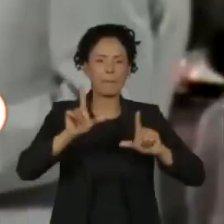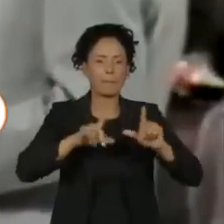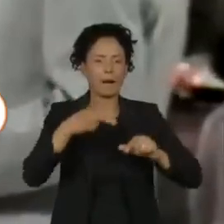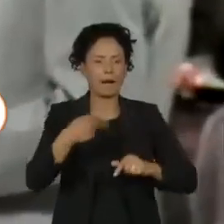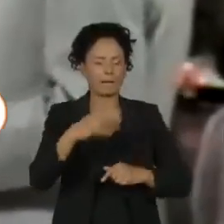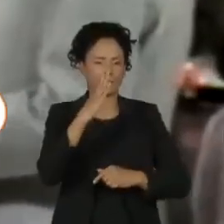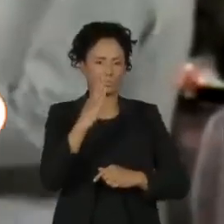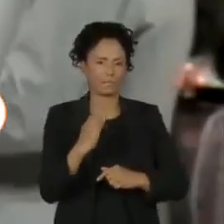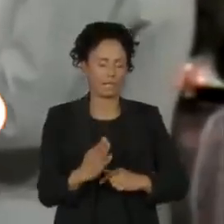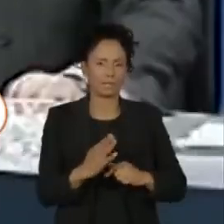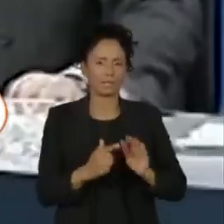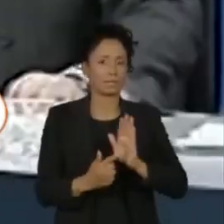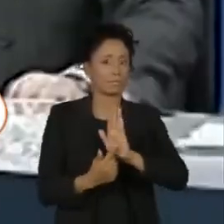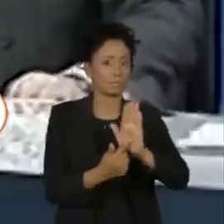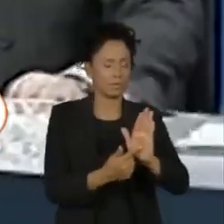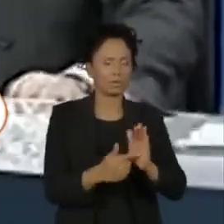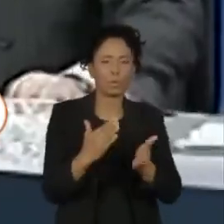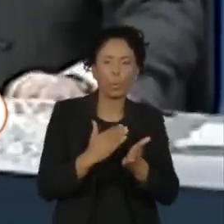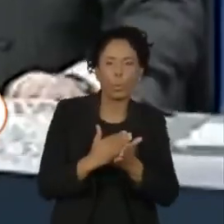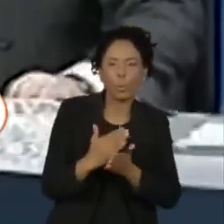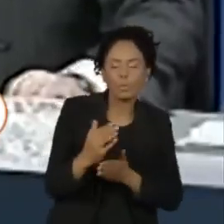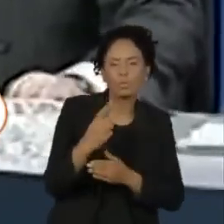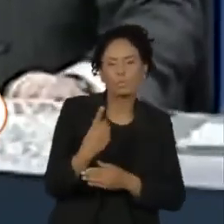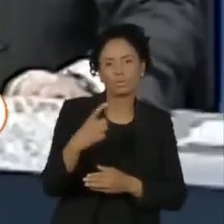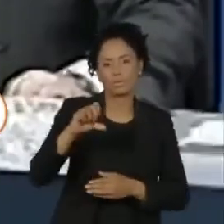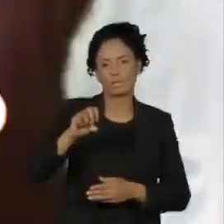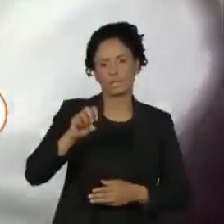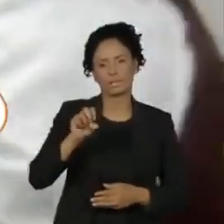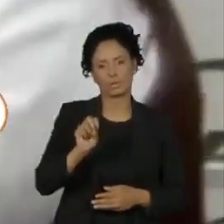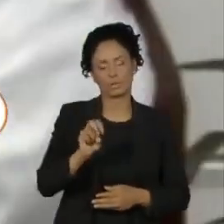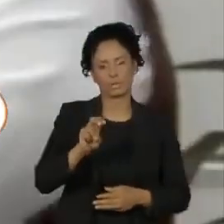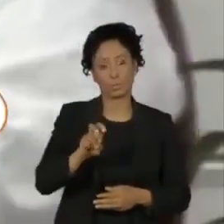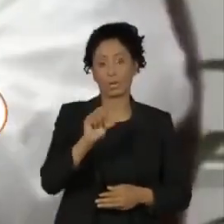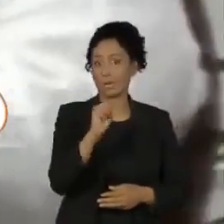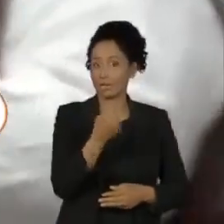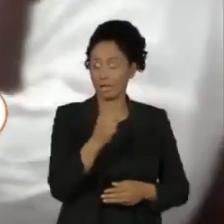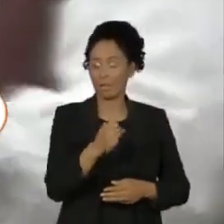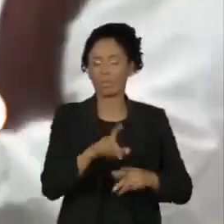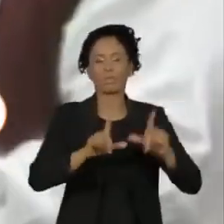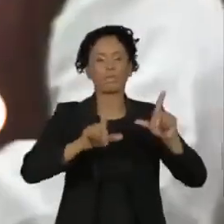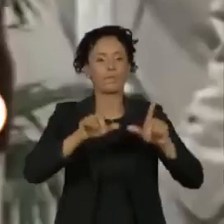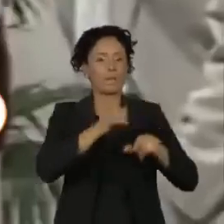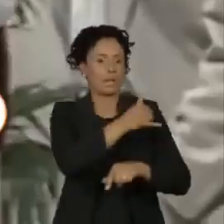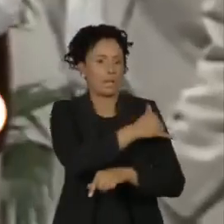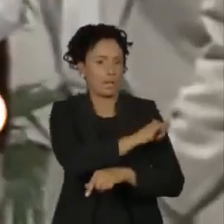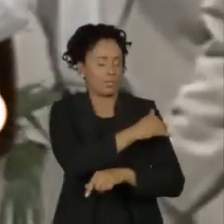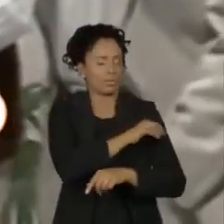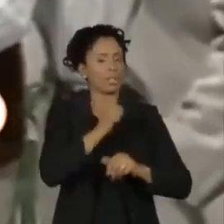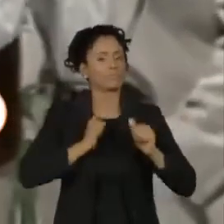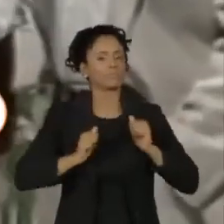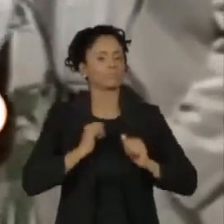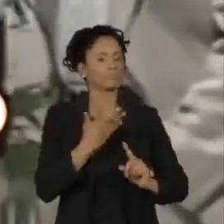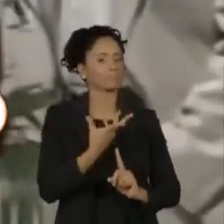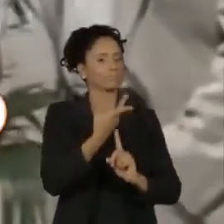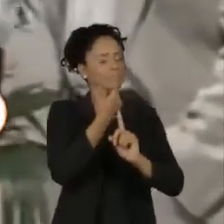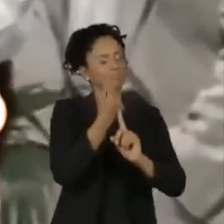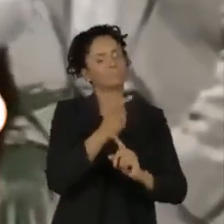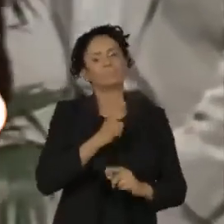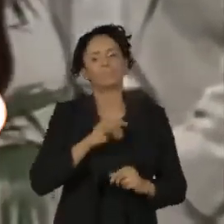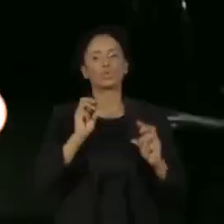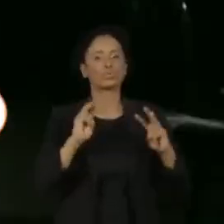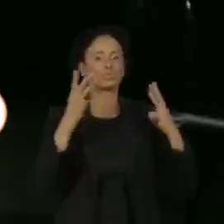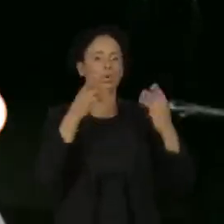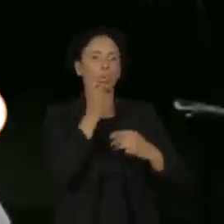Começou a carreira artística em 1958 na TV Rio, atuando em shows de comédia e escrevendo